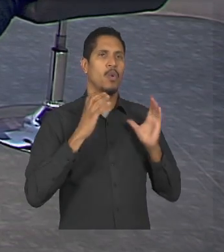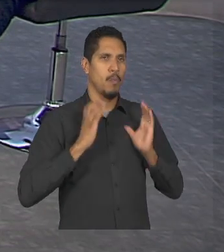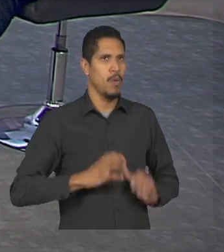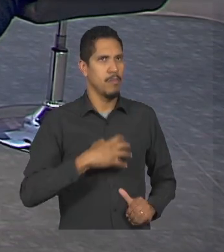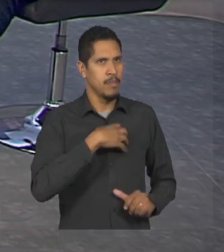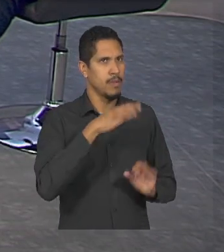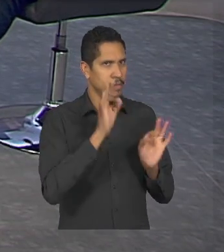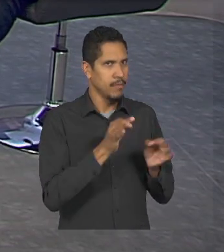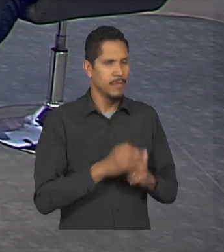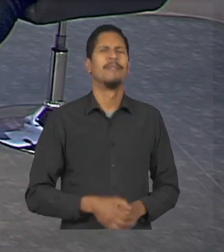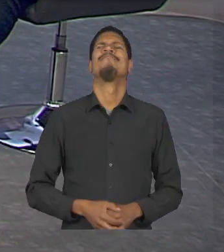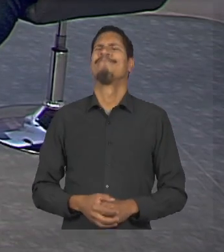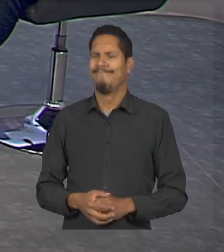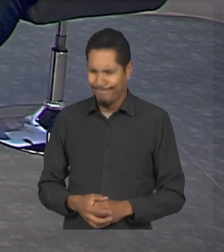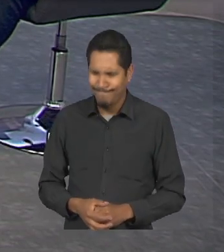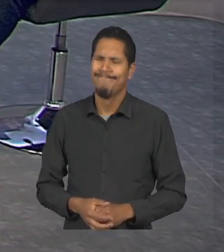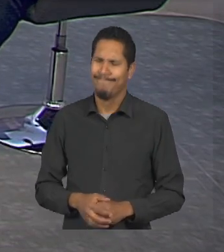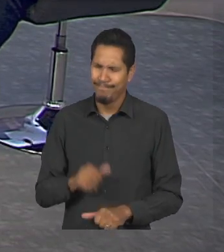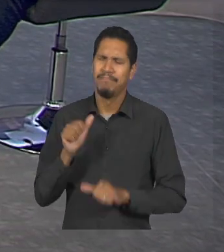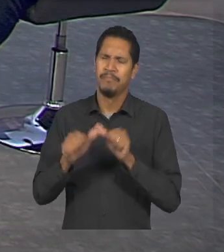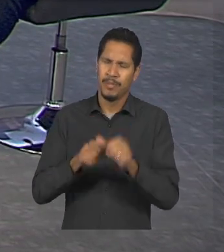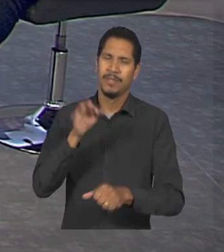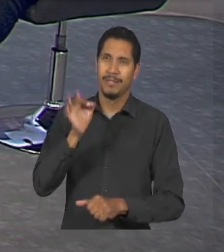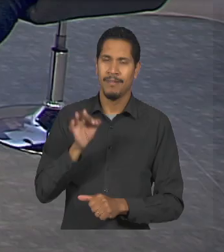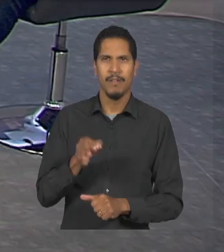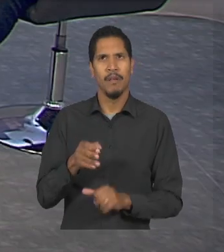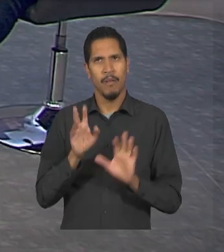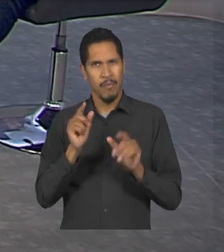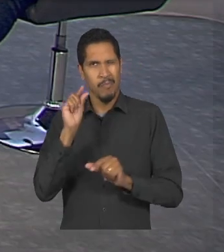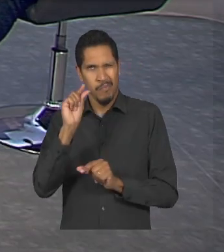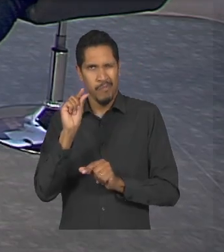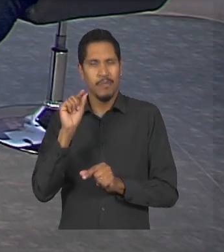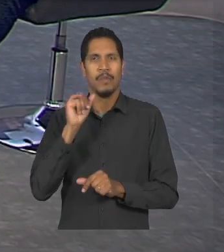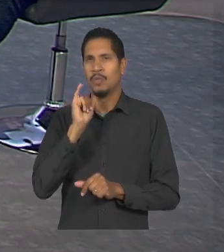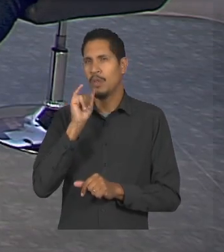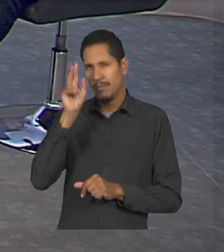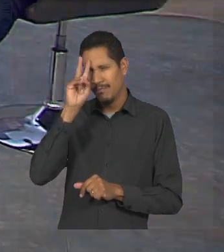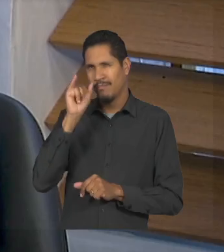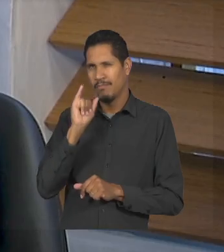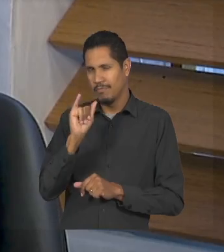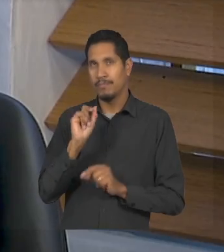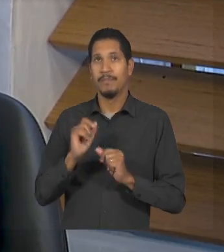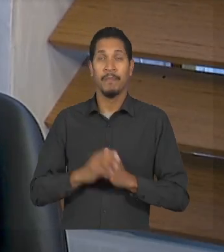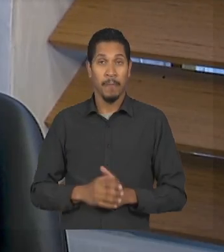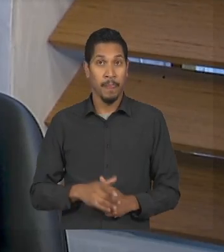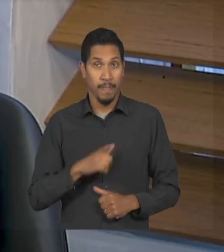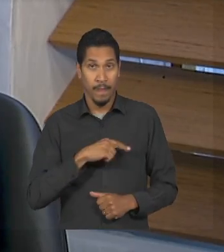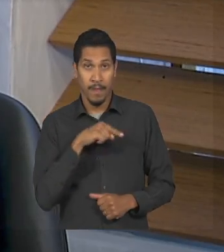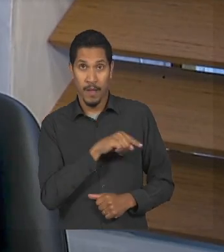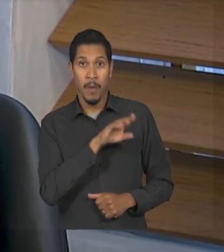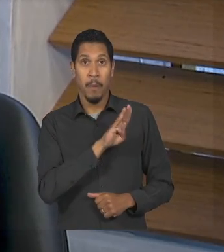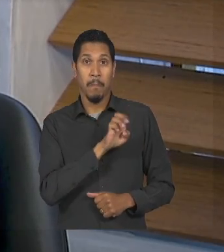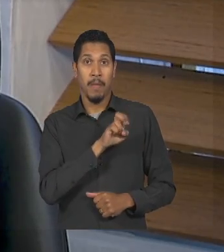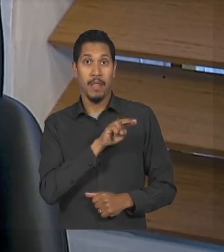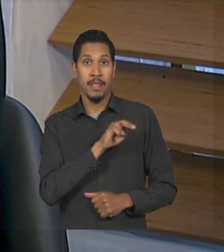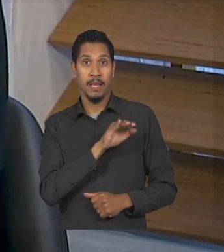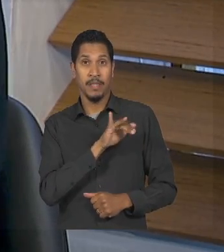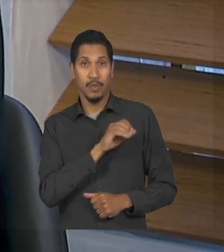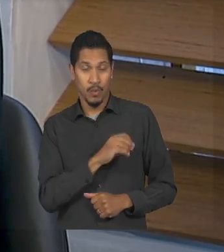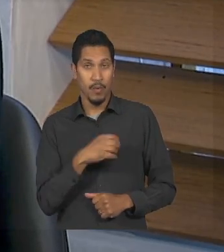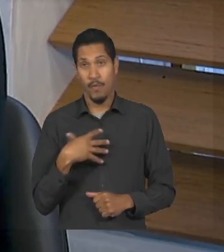demais muda demais eu posso contar uma historinha para vocês o benício é meu filho de cinco anos a gente